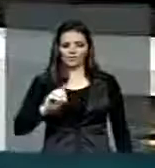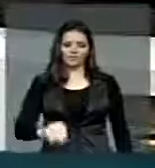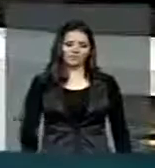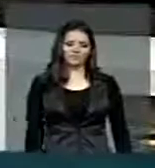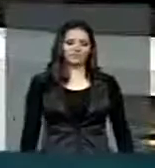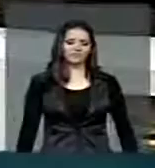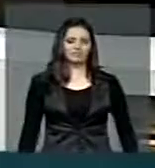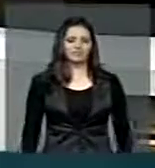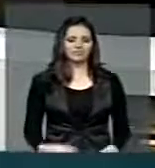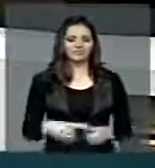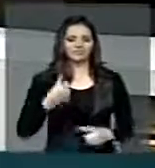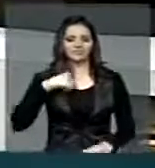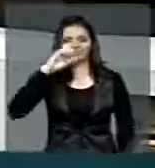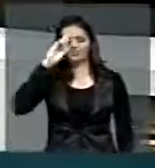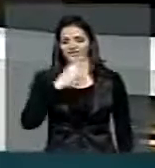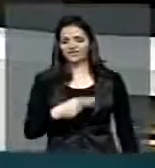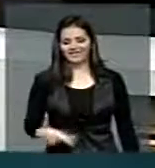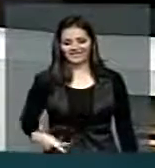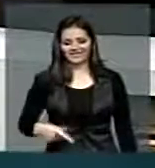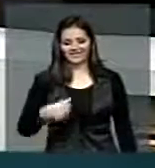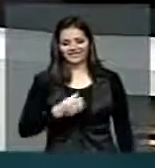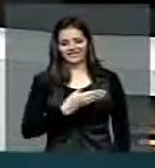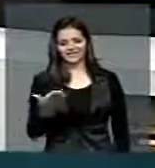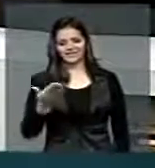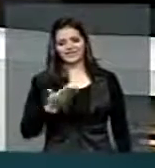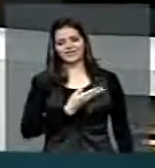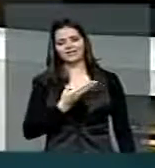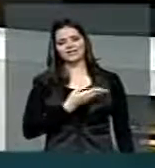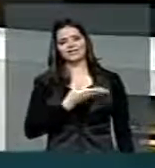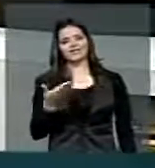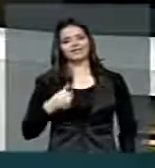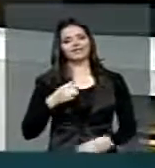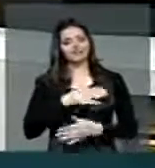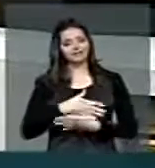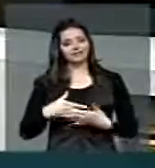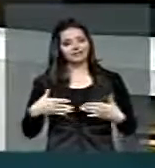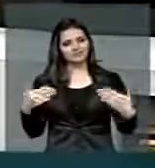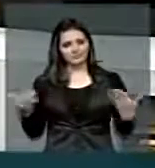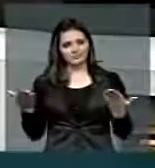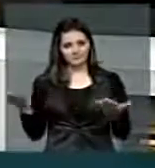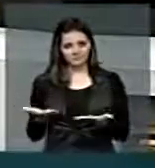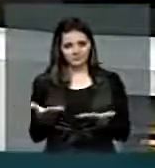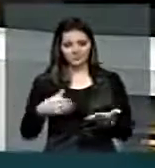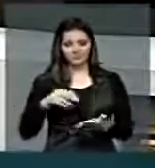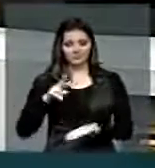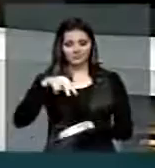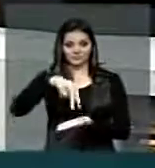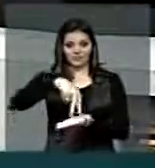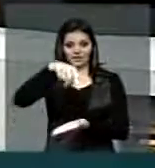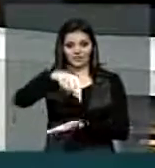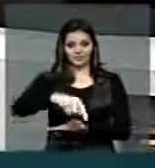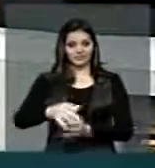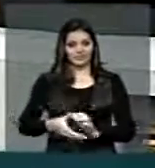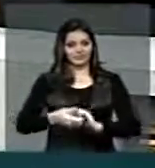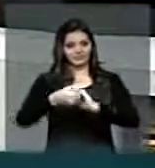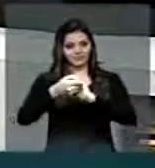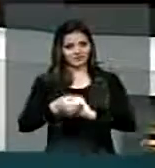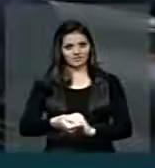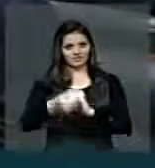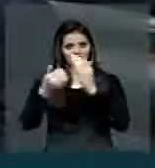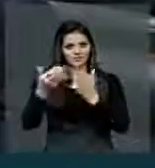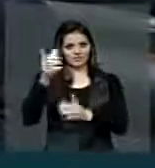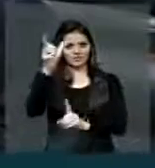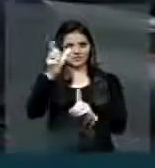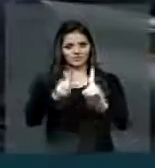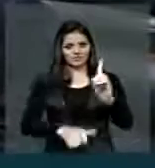Senhor presidente, demais colegas, é com muita satisfação que eu venho aqui para saudar esta pérola